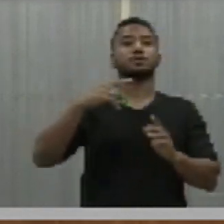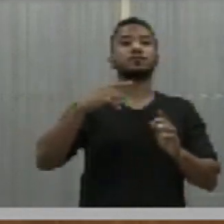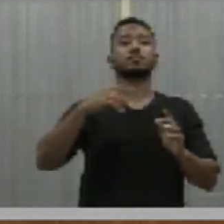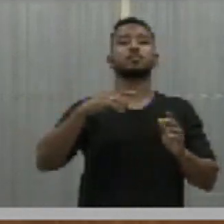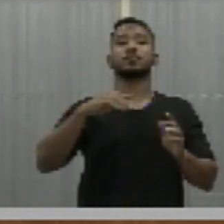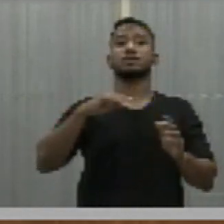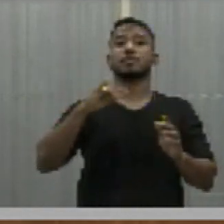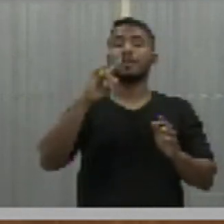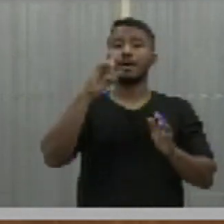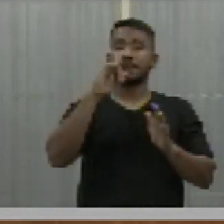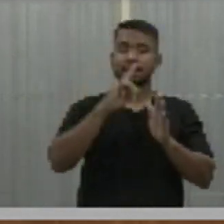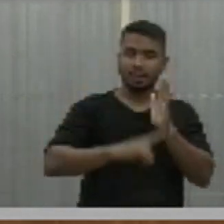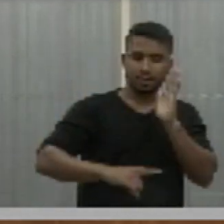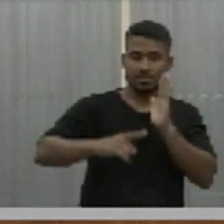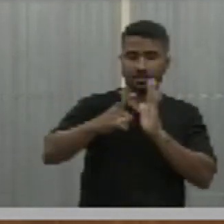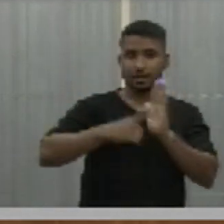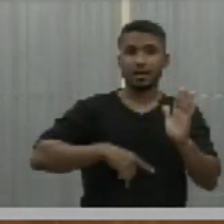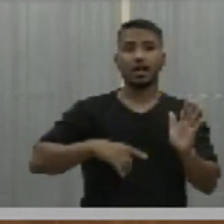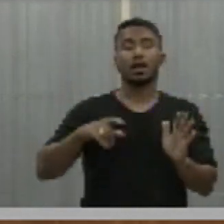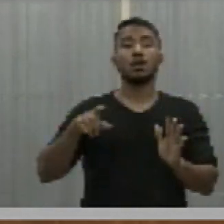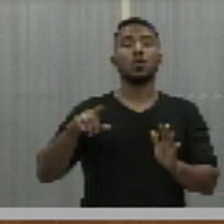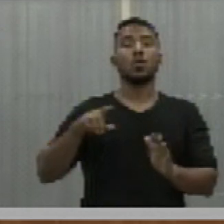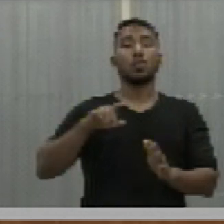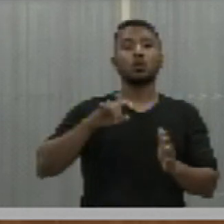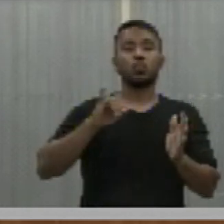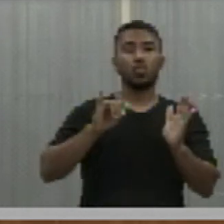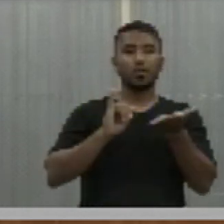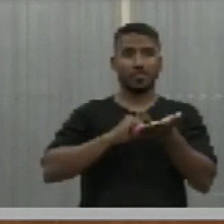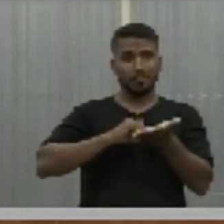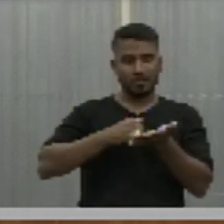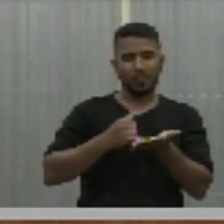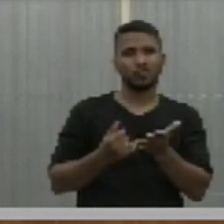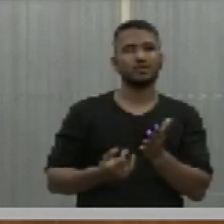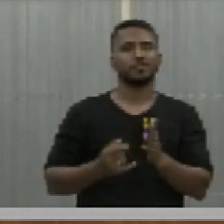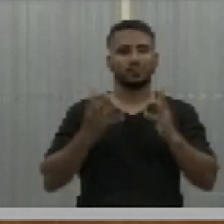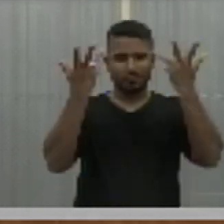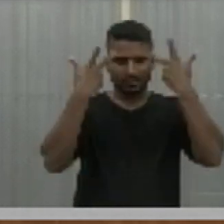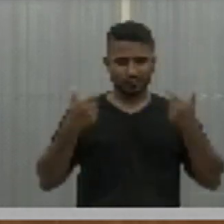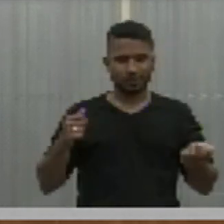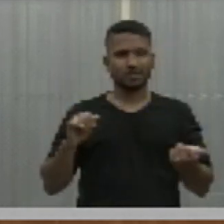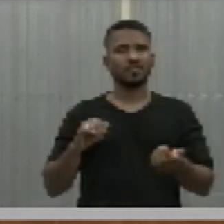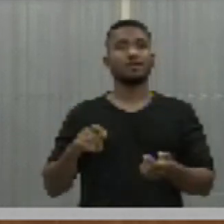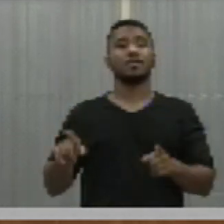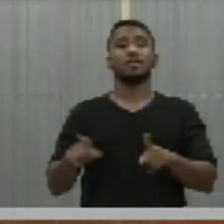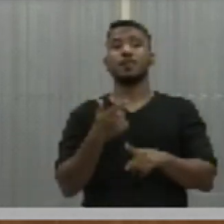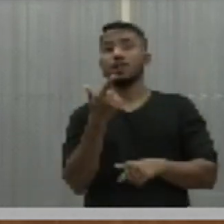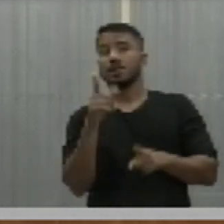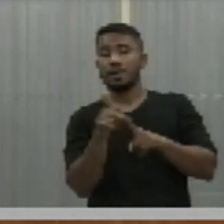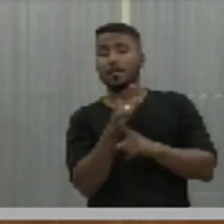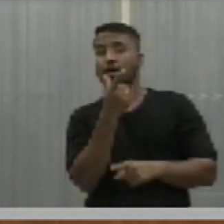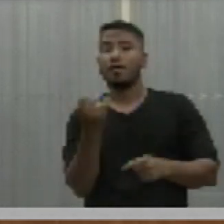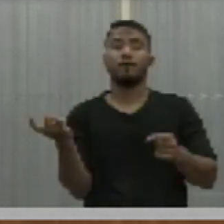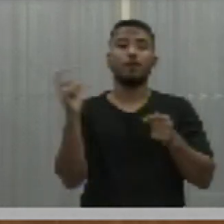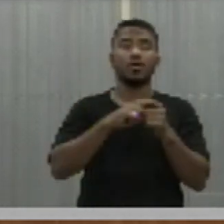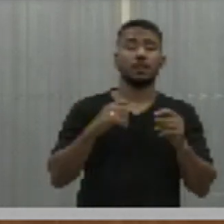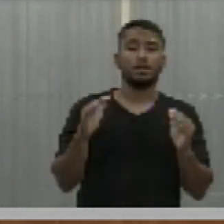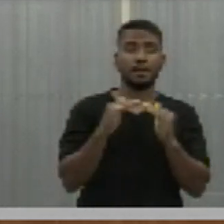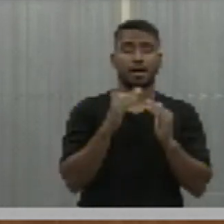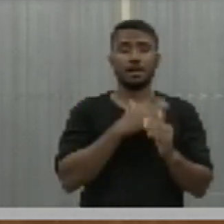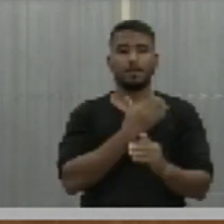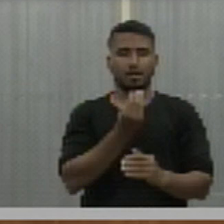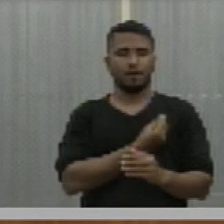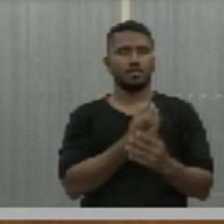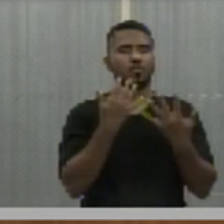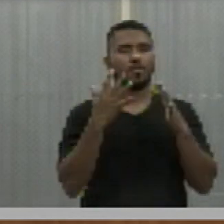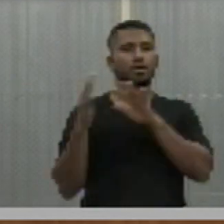imposto de renda, além do lançamento do novo Bolsa Família e o retorno do programa Minha Casa Minha Vida. E nada mais havendo a